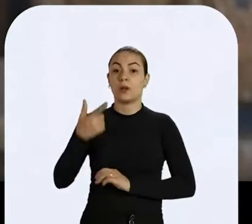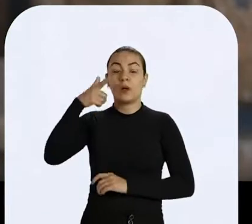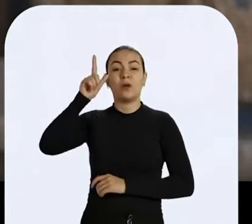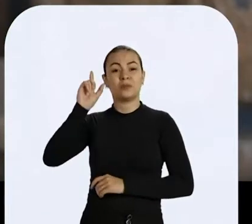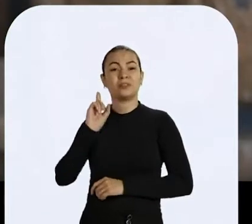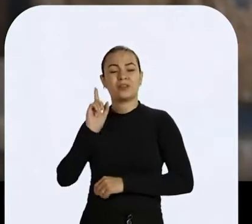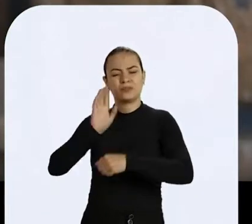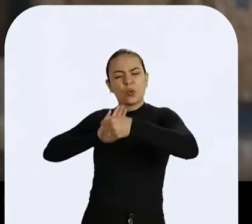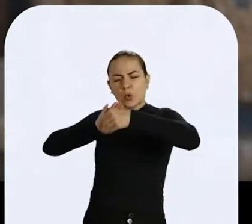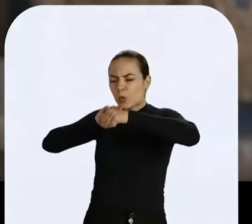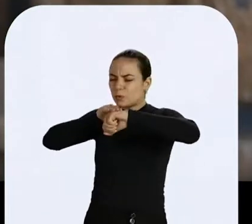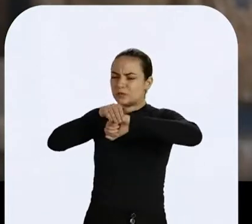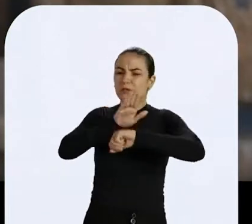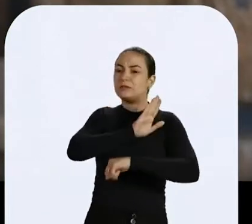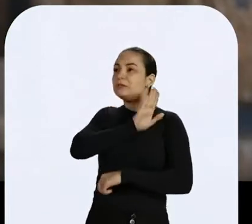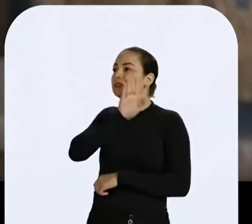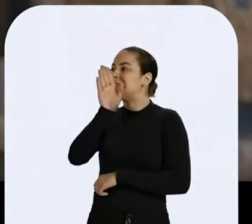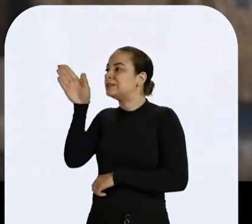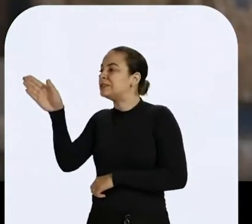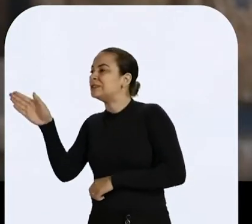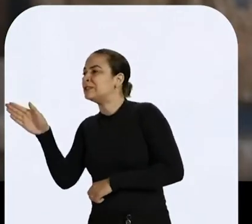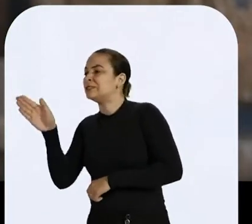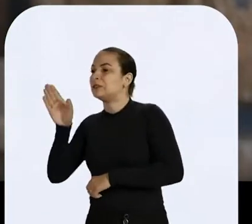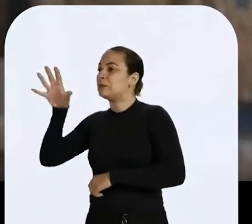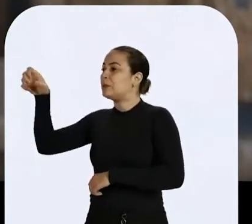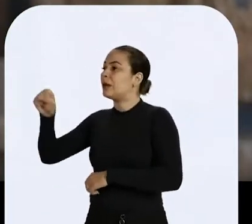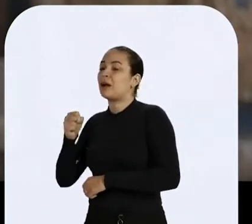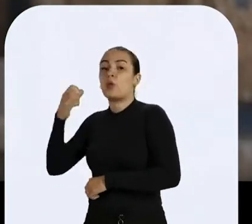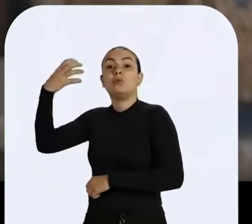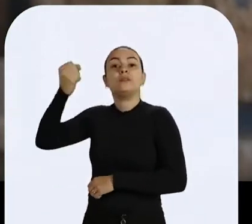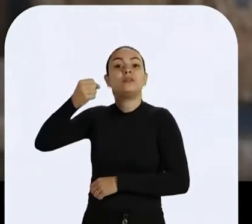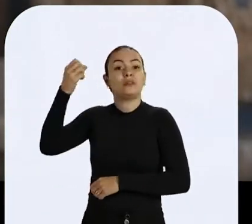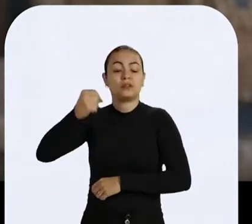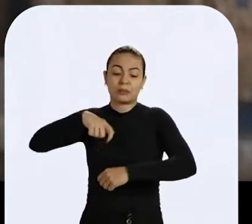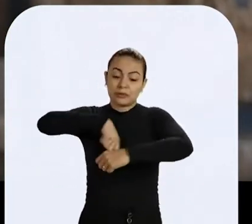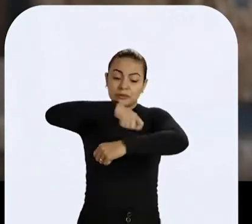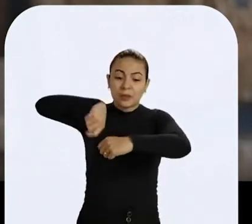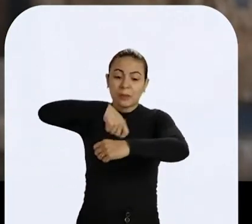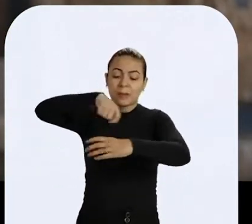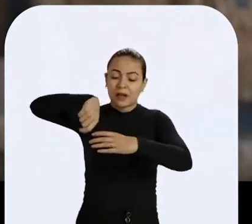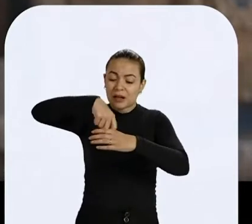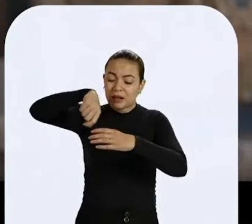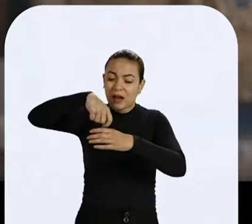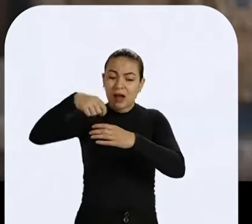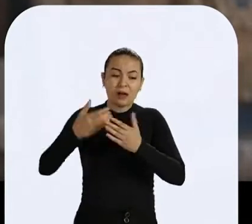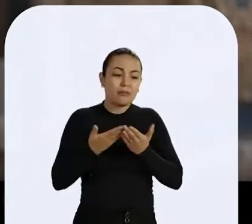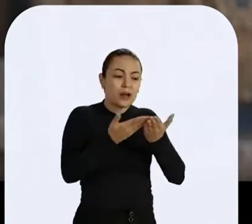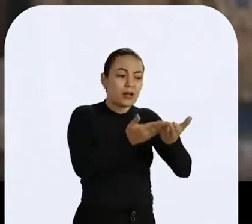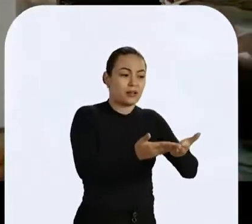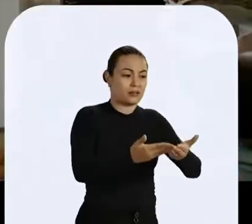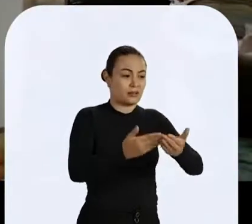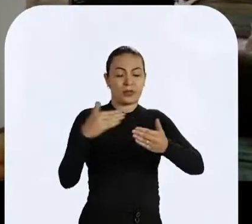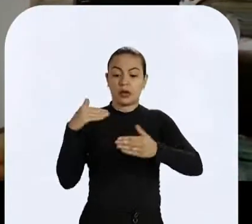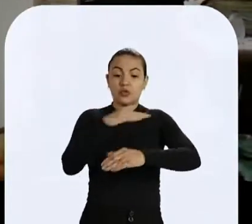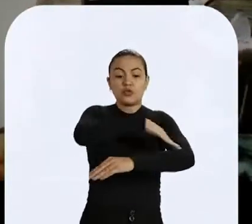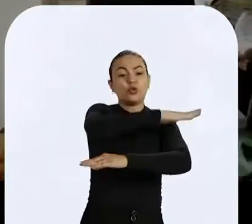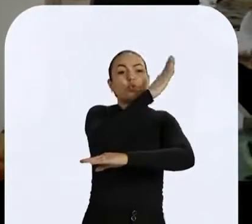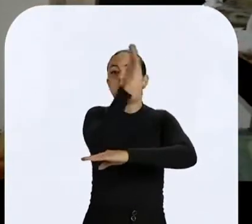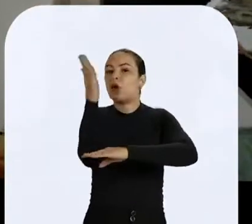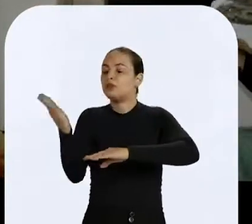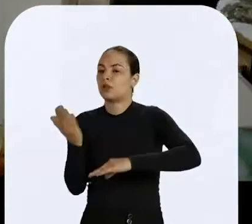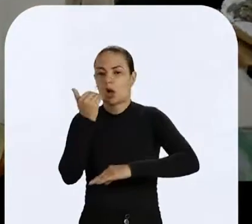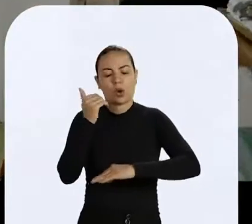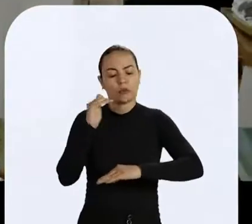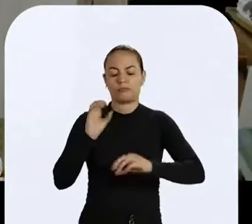Ontem eu saí de noitão, outro eu trago leite. Eu fui fazer um migal para ele. Ele passou o dia todo dia sem tomar migal, porque não tinha leite.